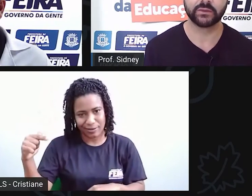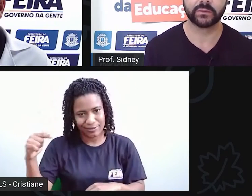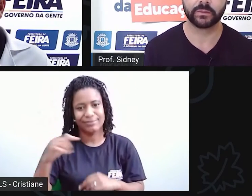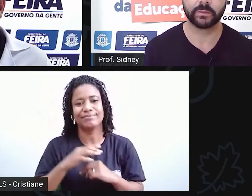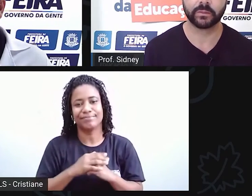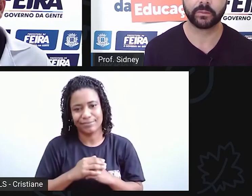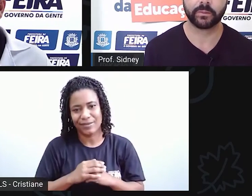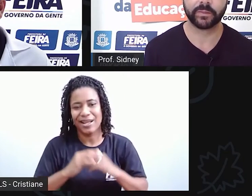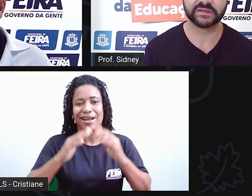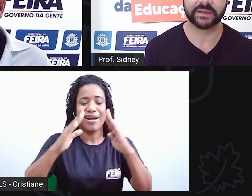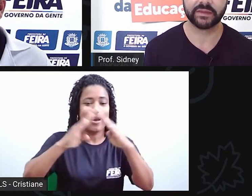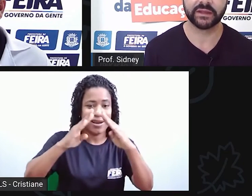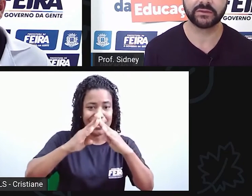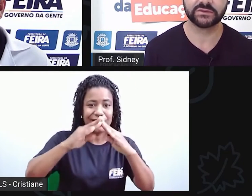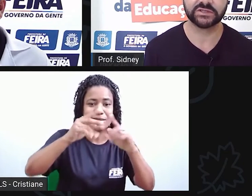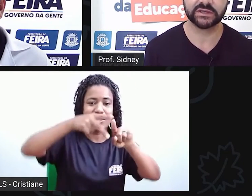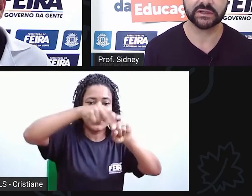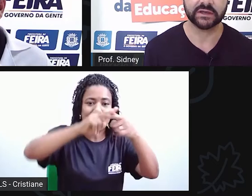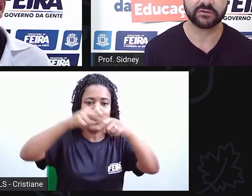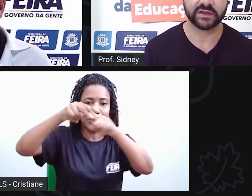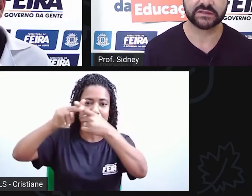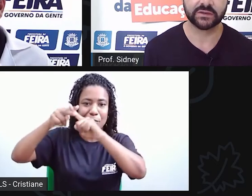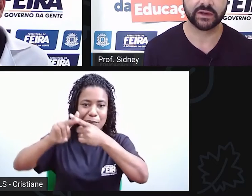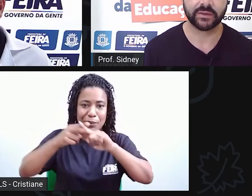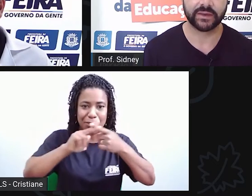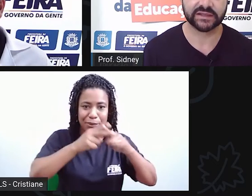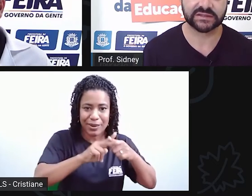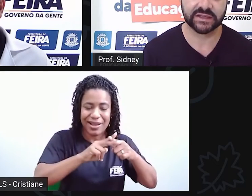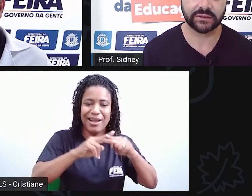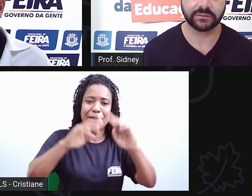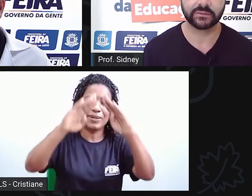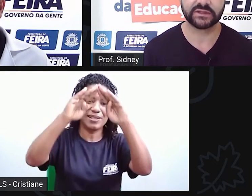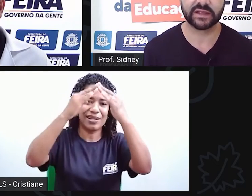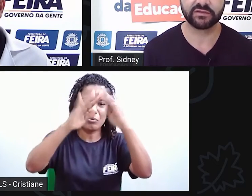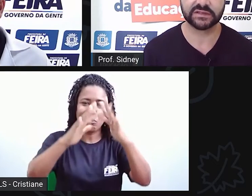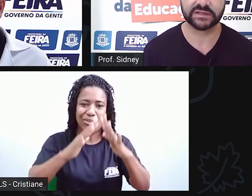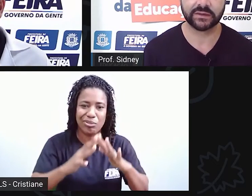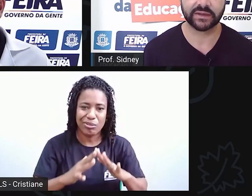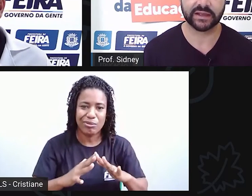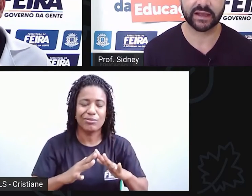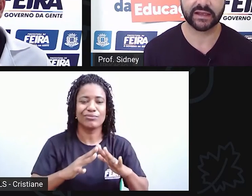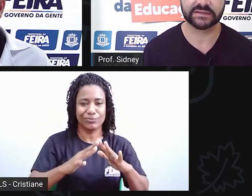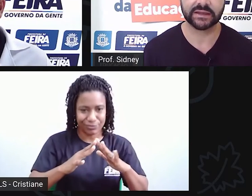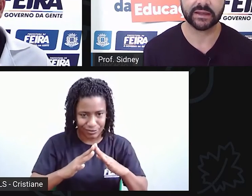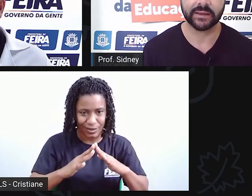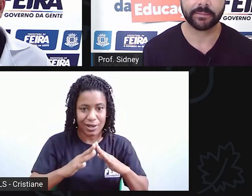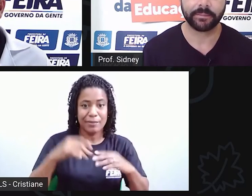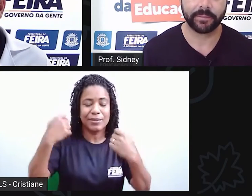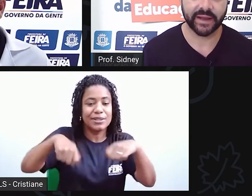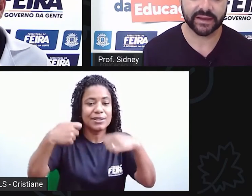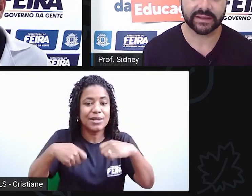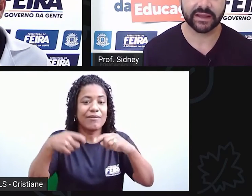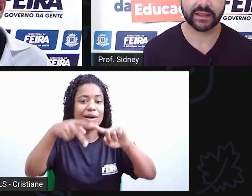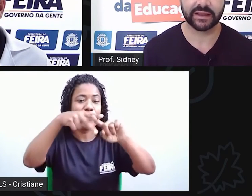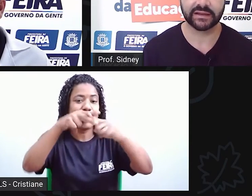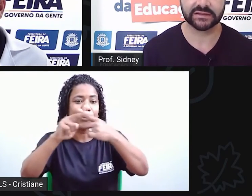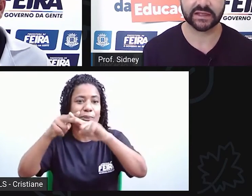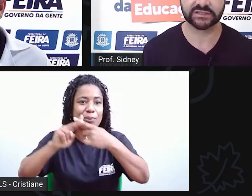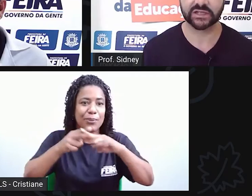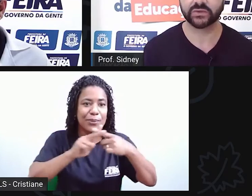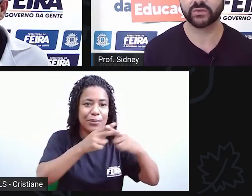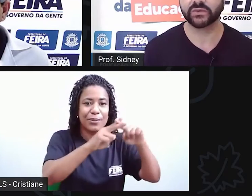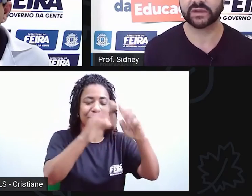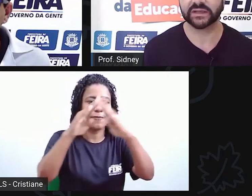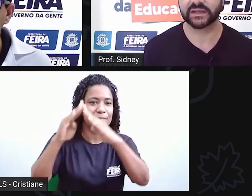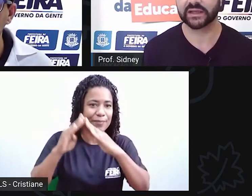tendo um pensamento de fazer uma ação, uma intervenção na casa para que aquelas